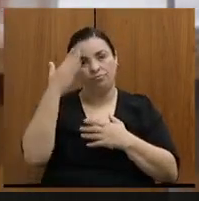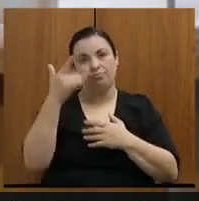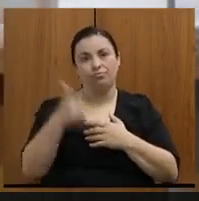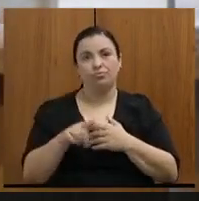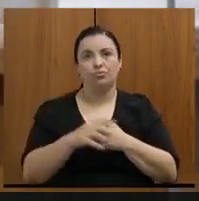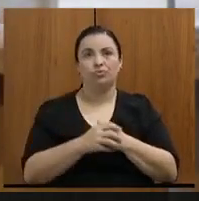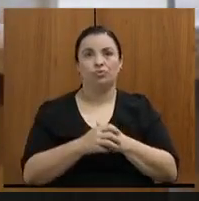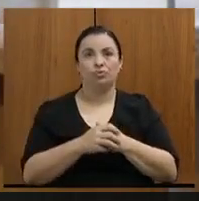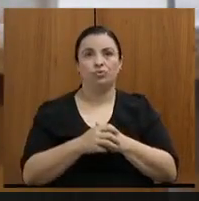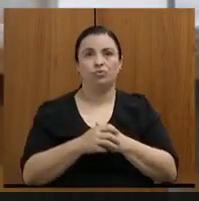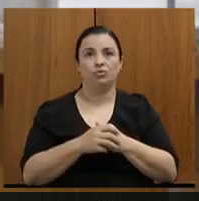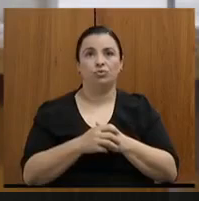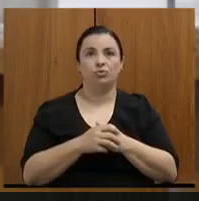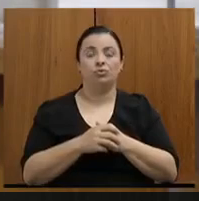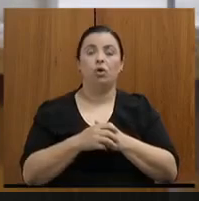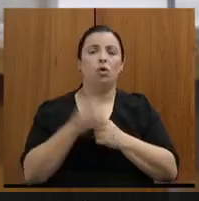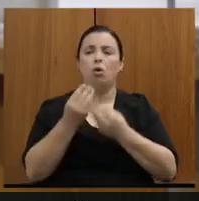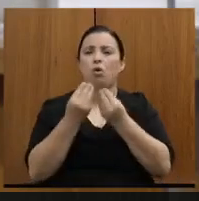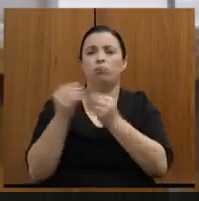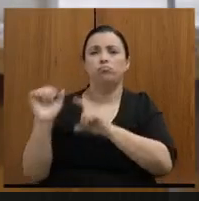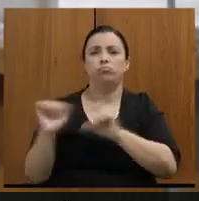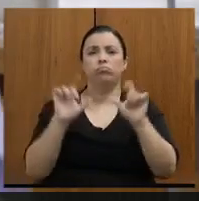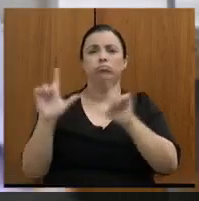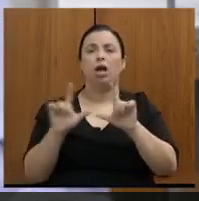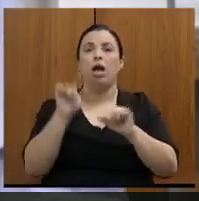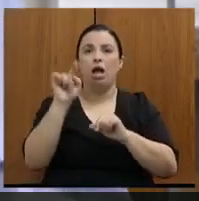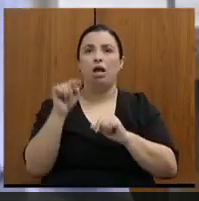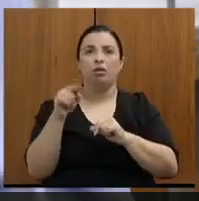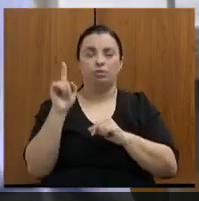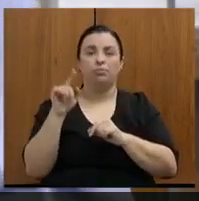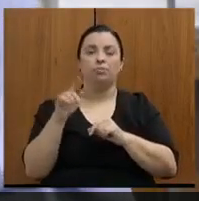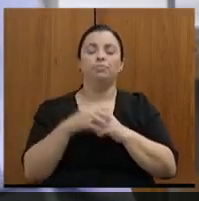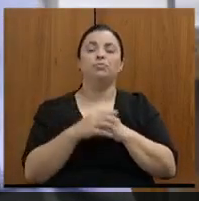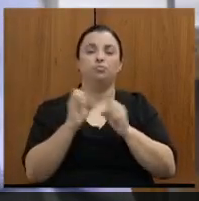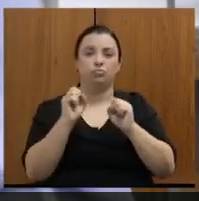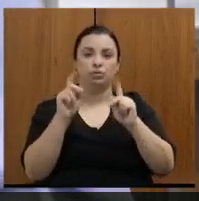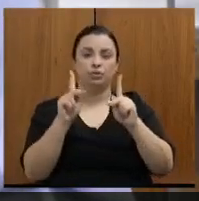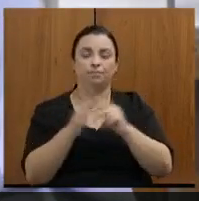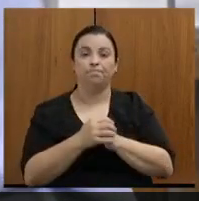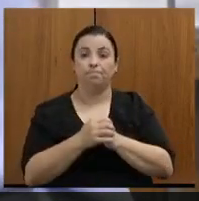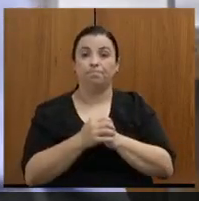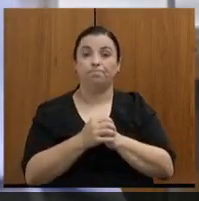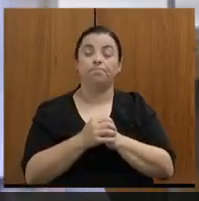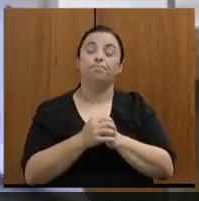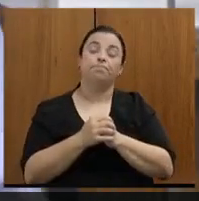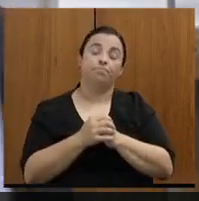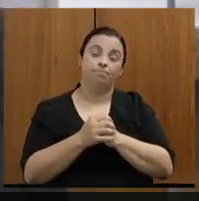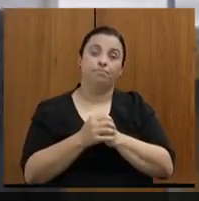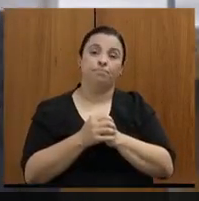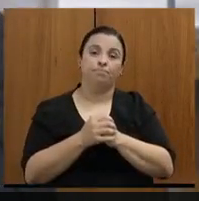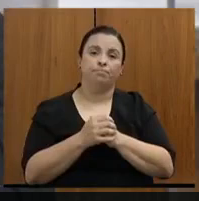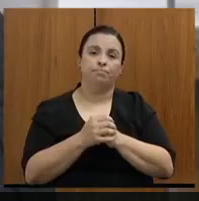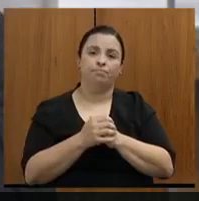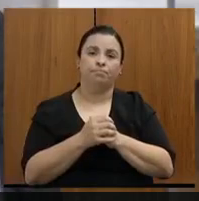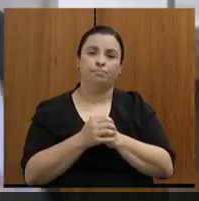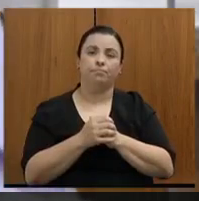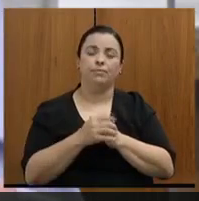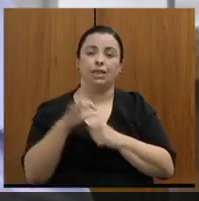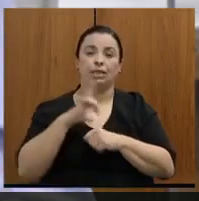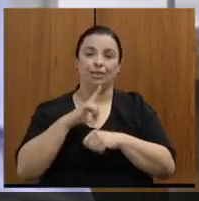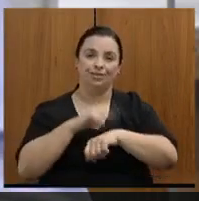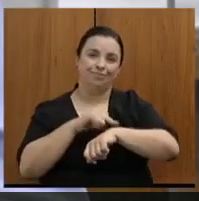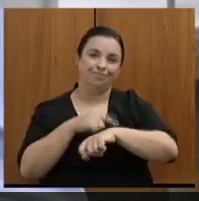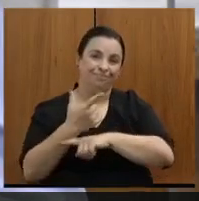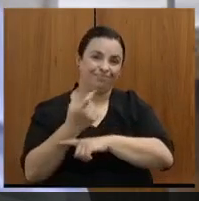passar, eu vou só dando o ok, vocês vão passando? Está bom. Nós reservamos aqui, dentro dos 20 minutos,